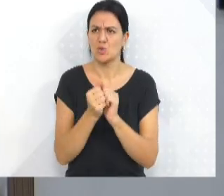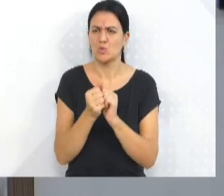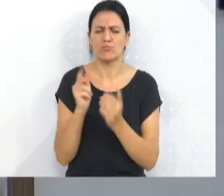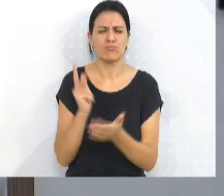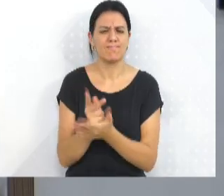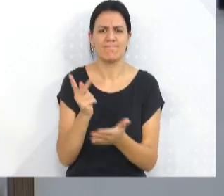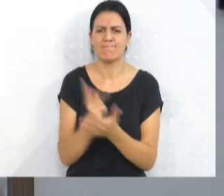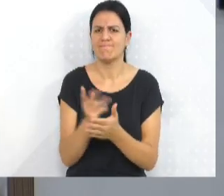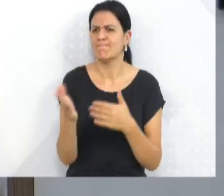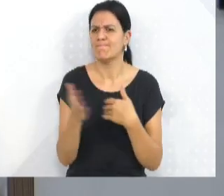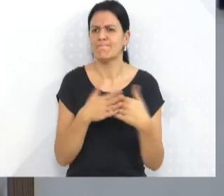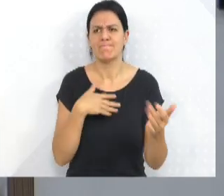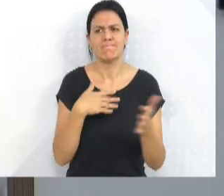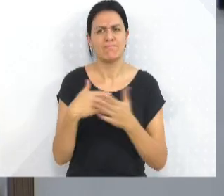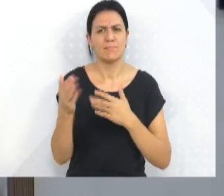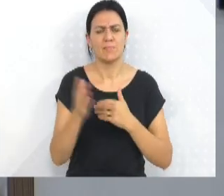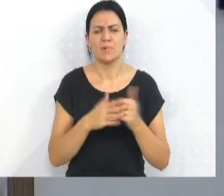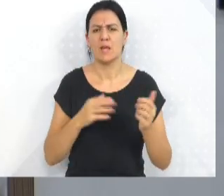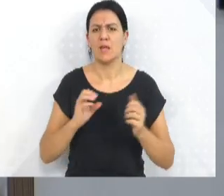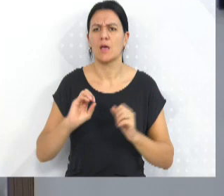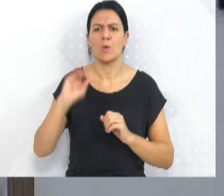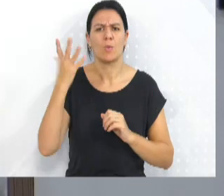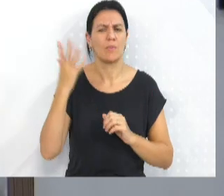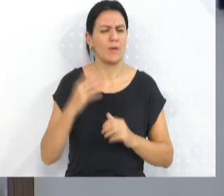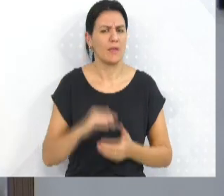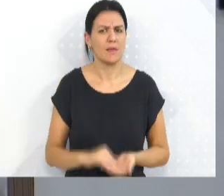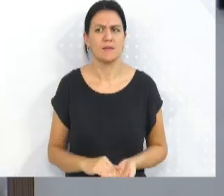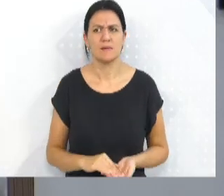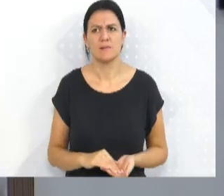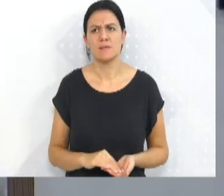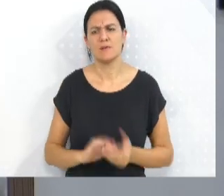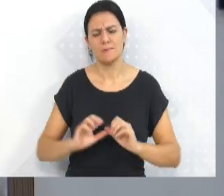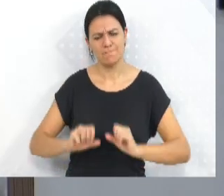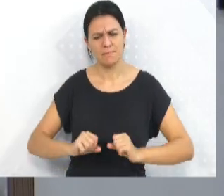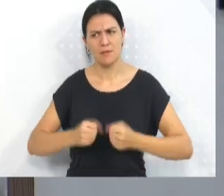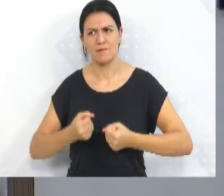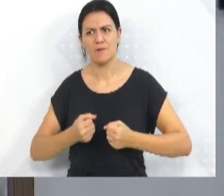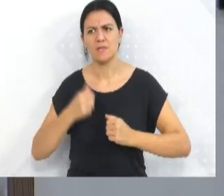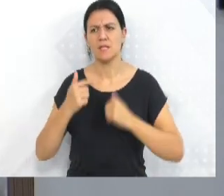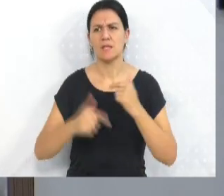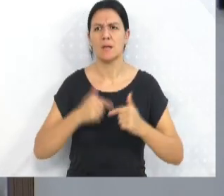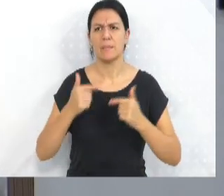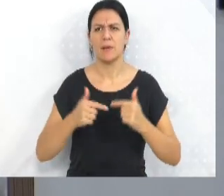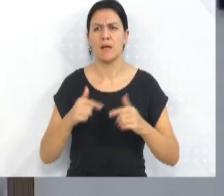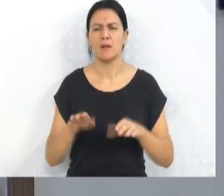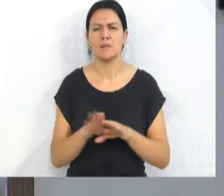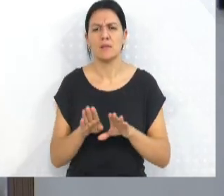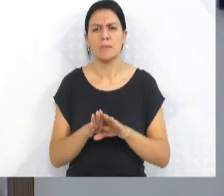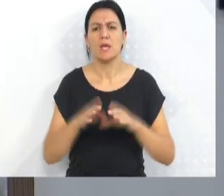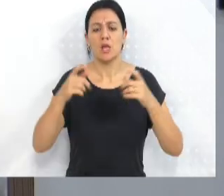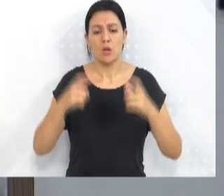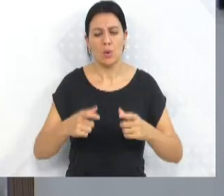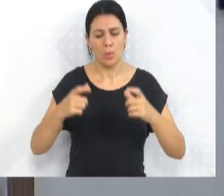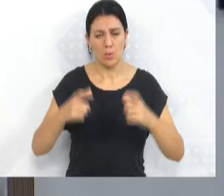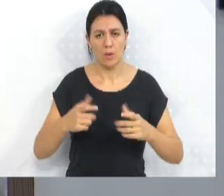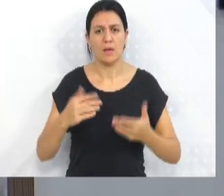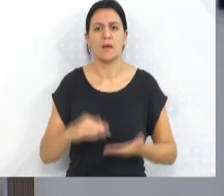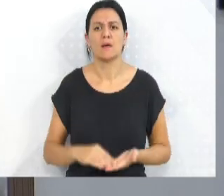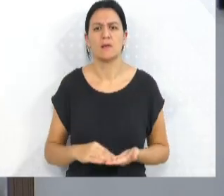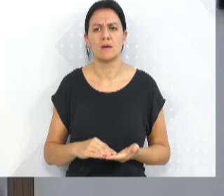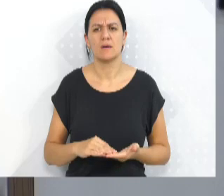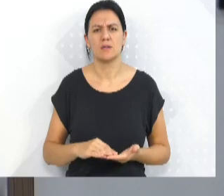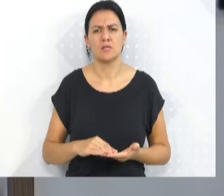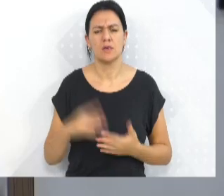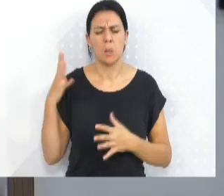conosco em qualquer situação que nós temos, em defesa de trabalho, posto de trabalho, que é um trabalho de